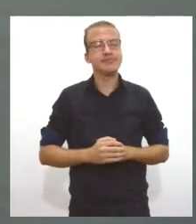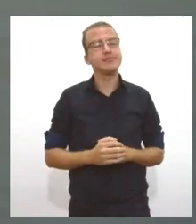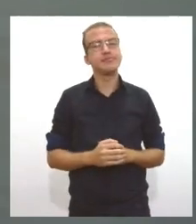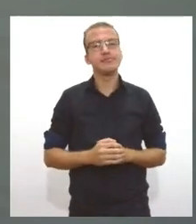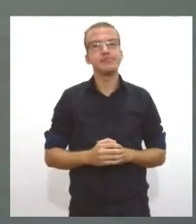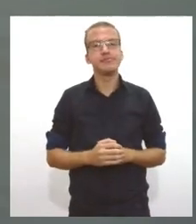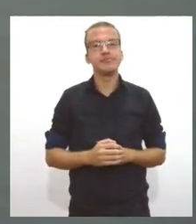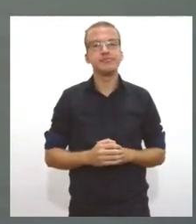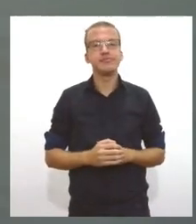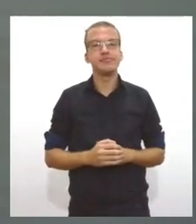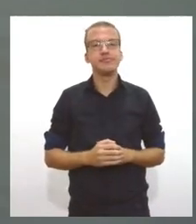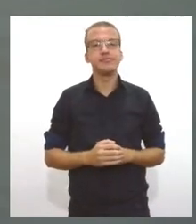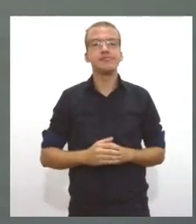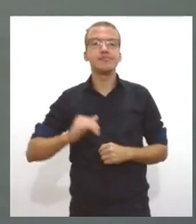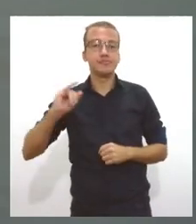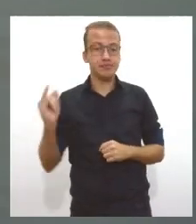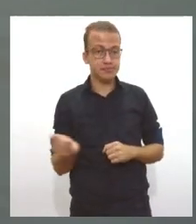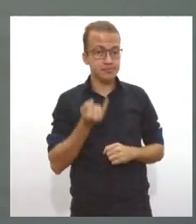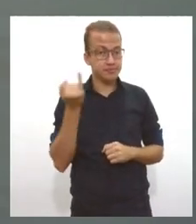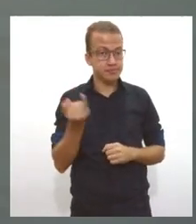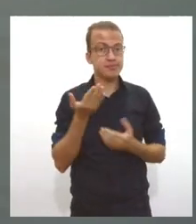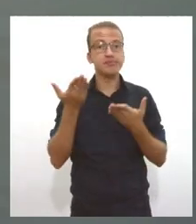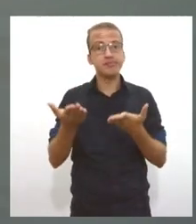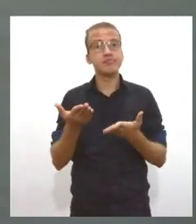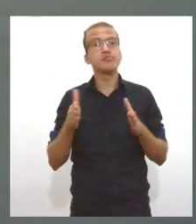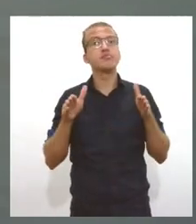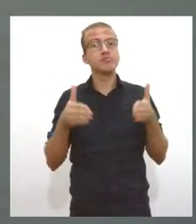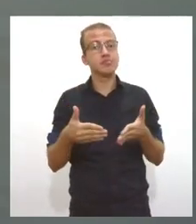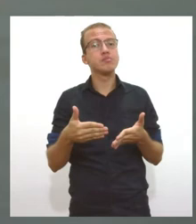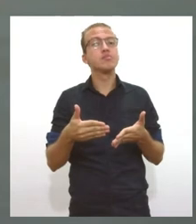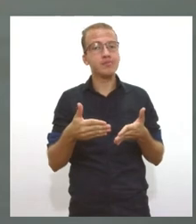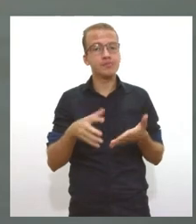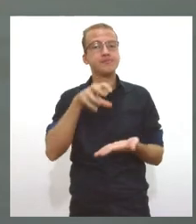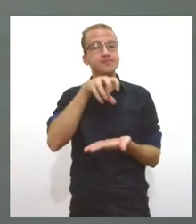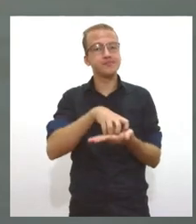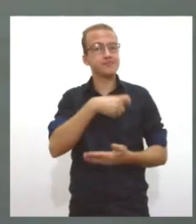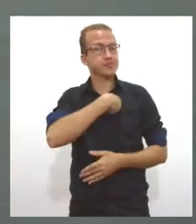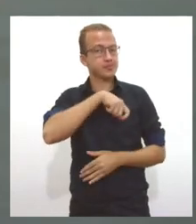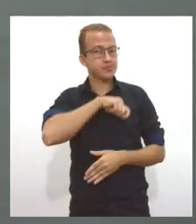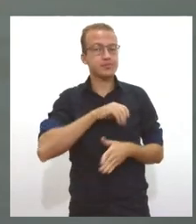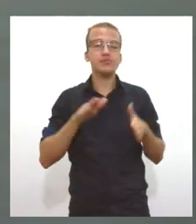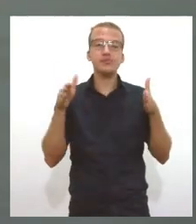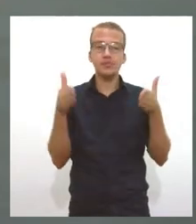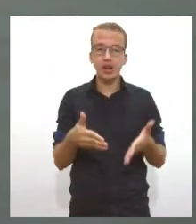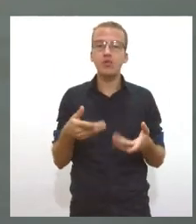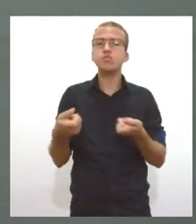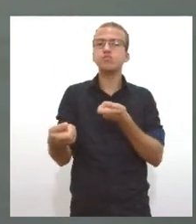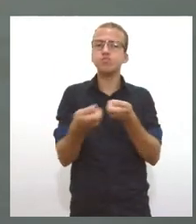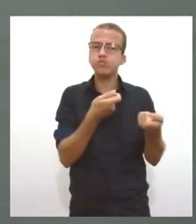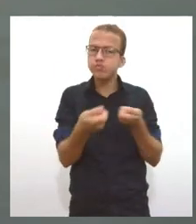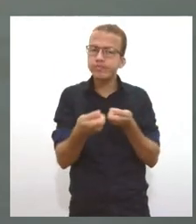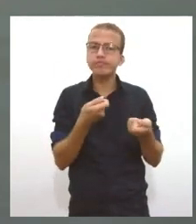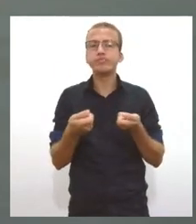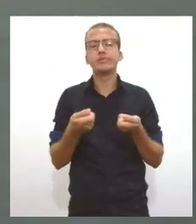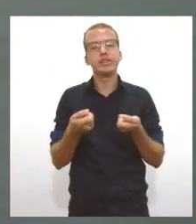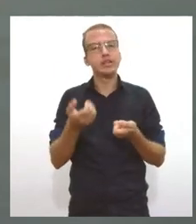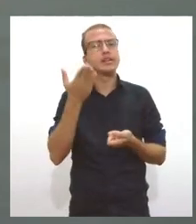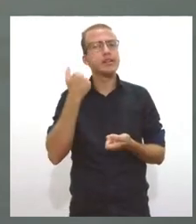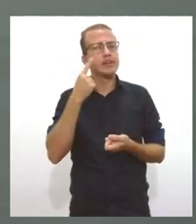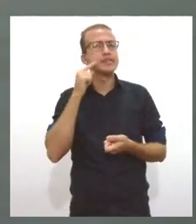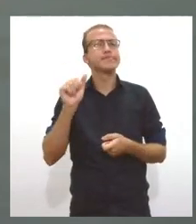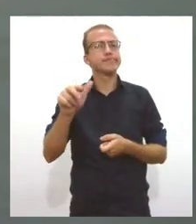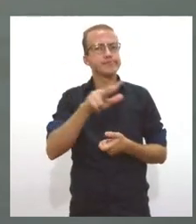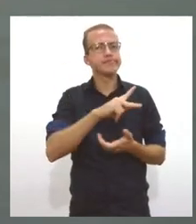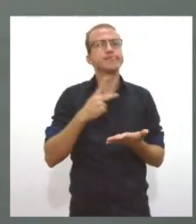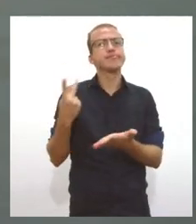Importante ter essa delegacia especializada para a gente ter esse controle menina a gente está vendo vários casos nas